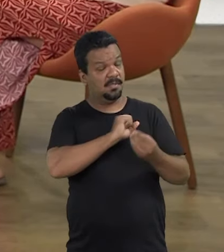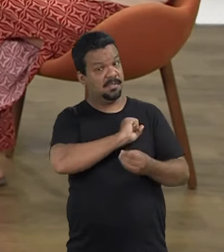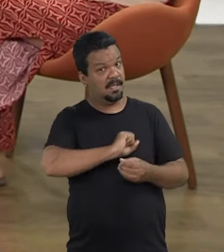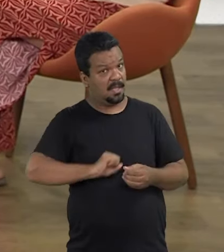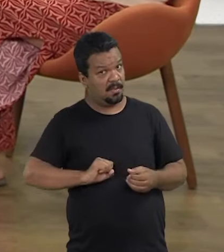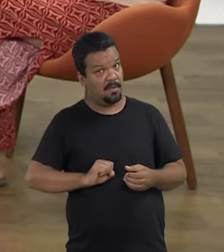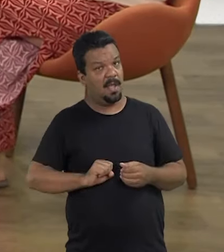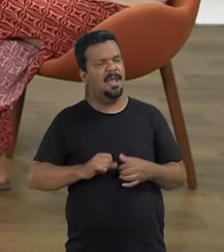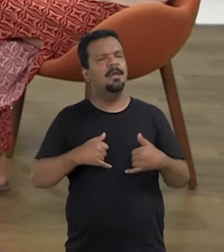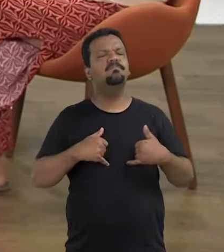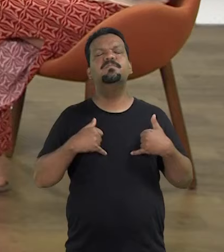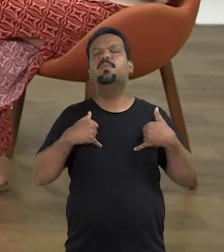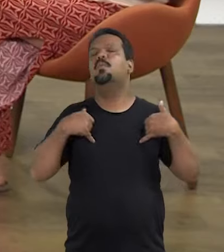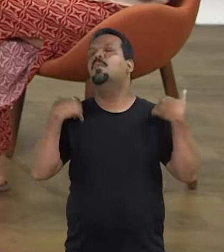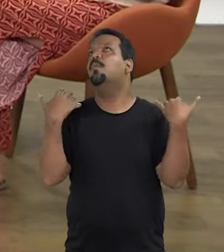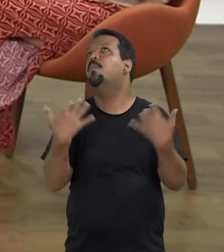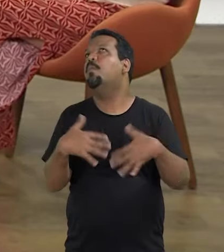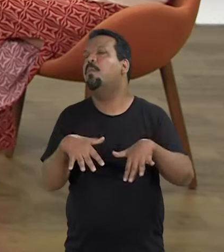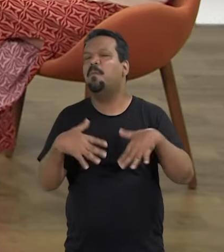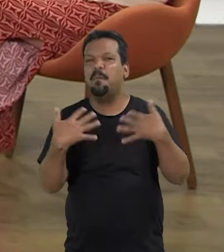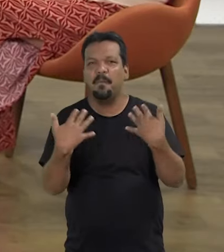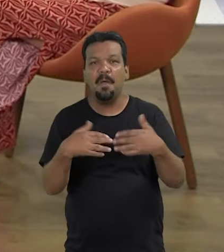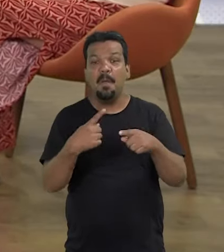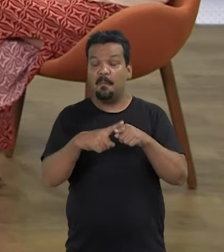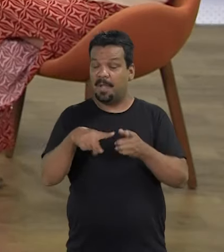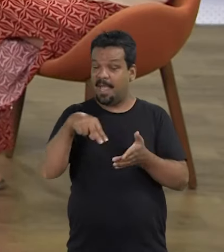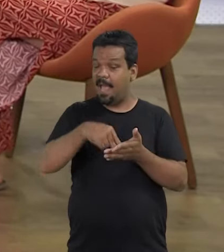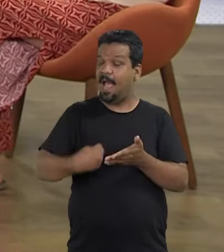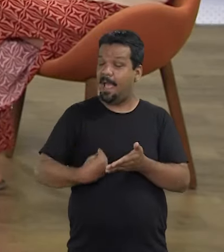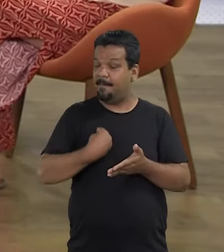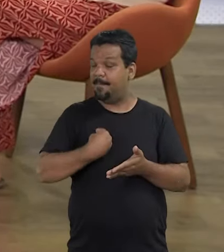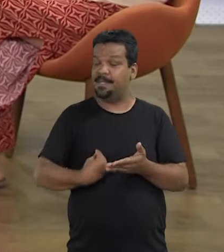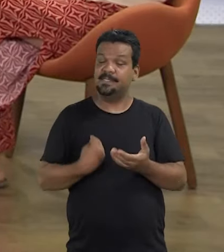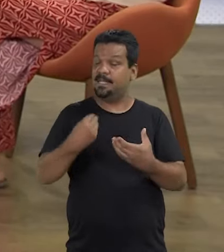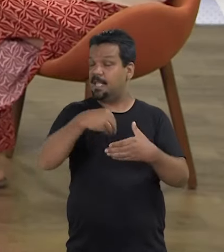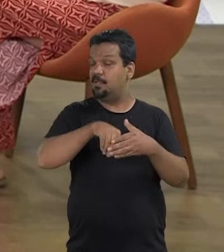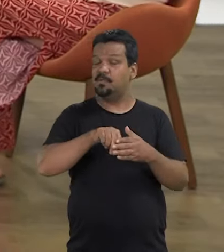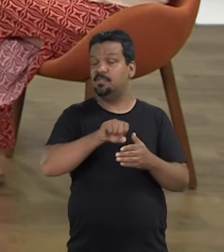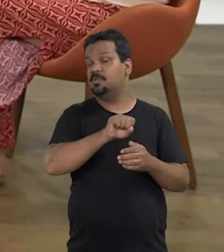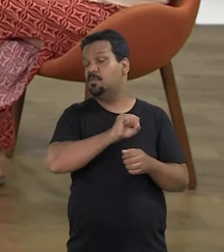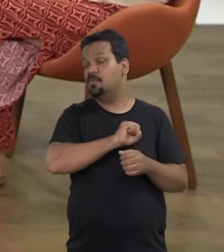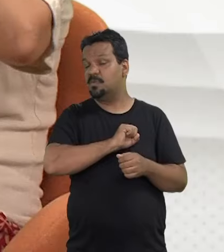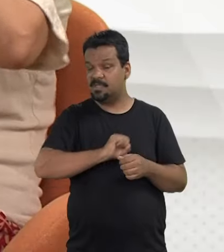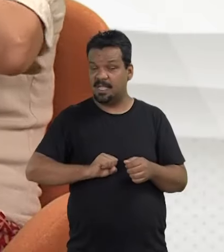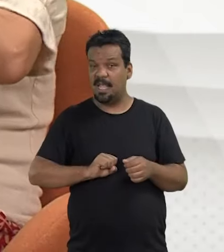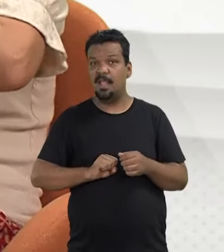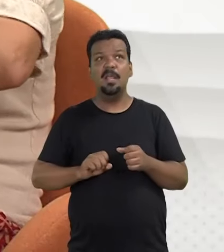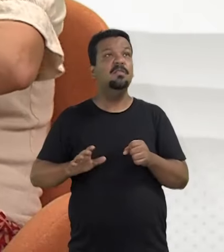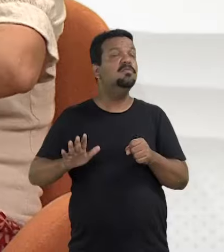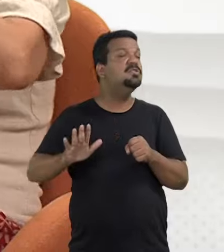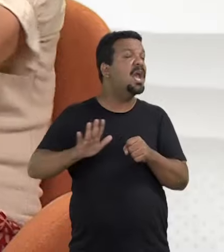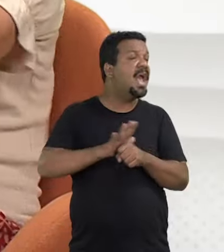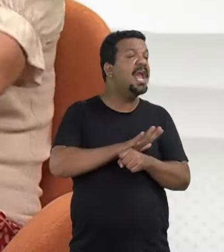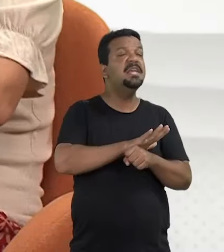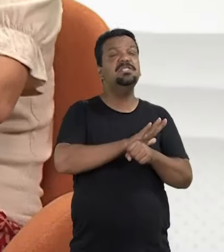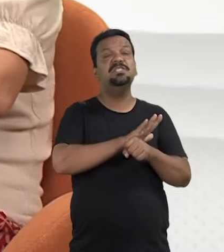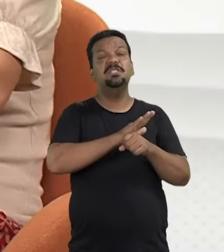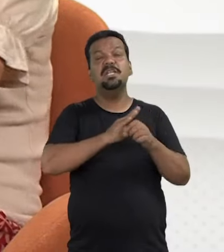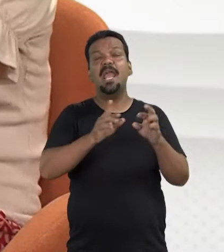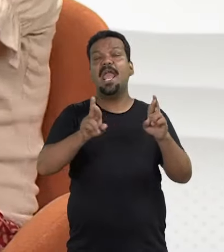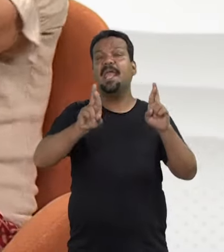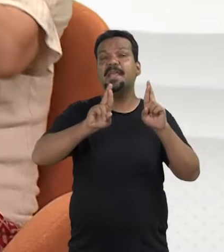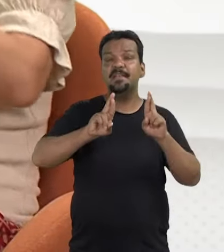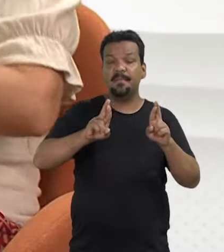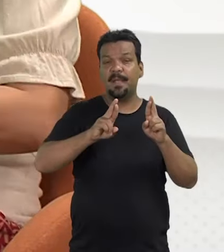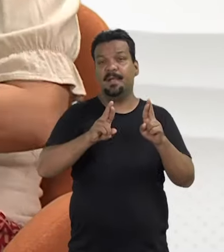a gente, como a Tereza falou, é um orgulho gigante, porque a gente sabe que a presença de Tereza no Senado nos enche de esperança